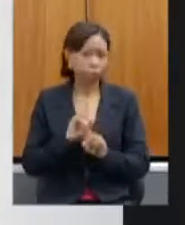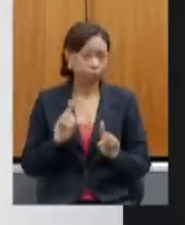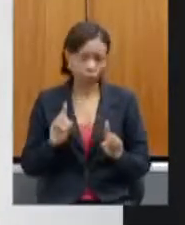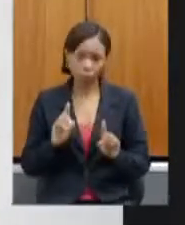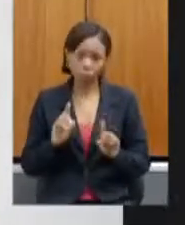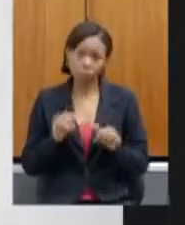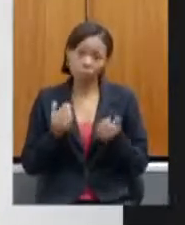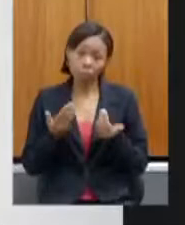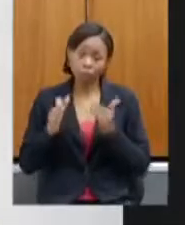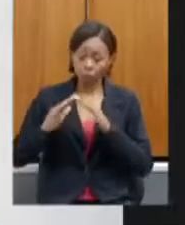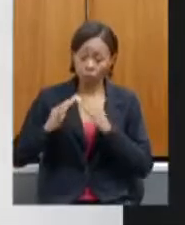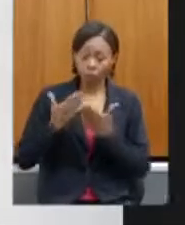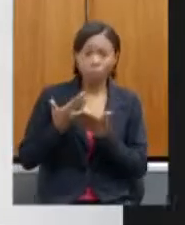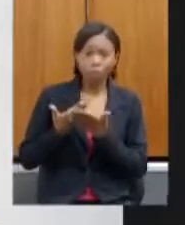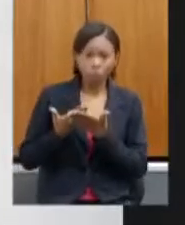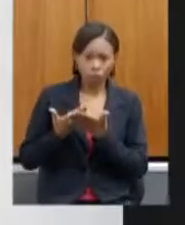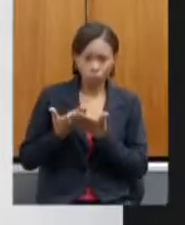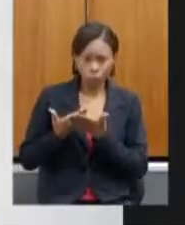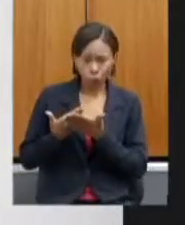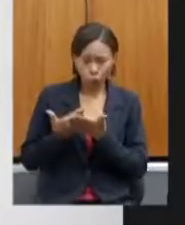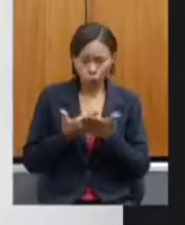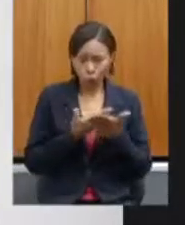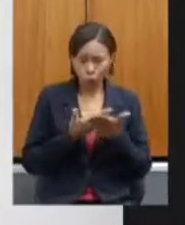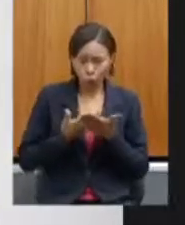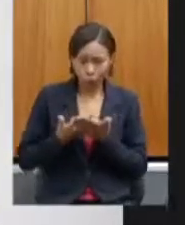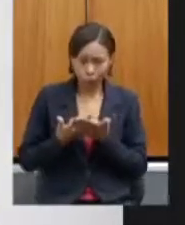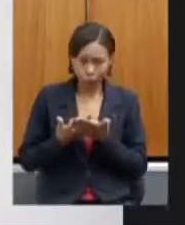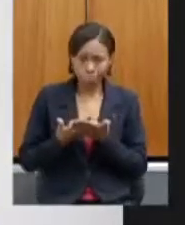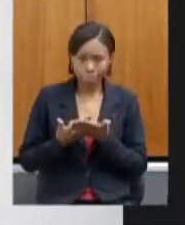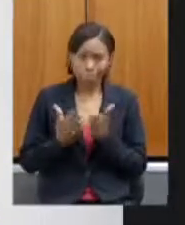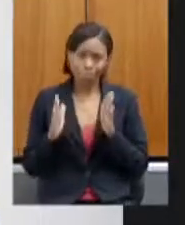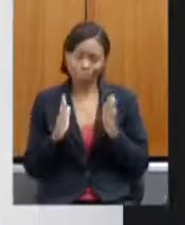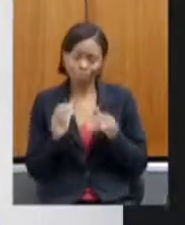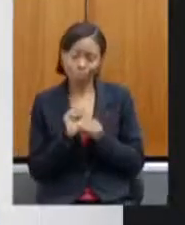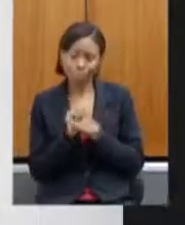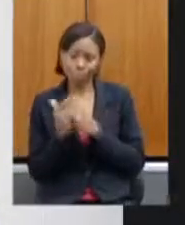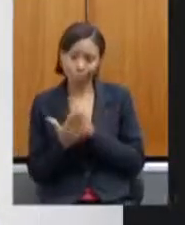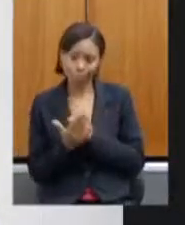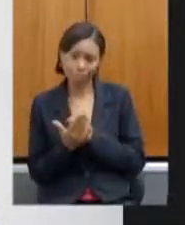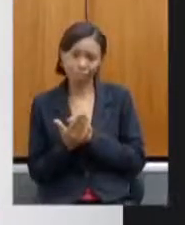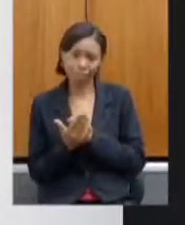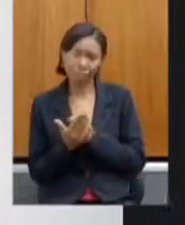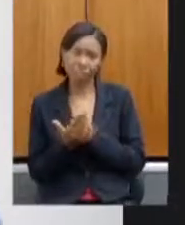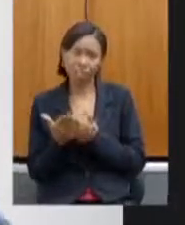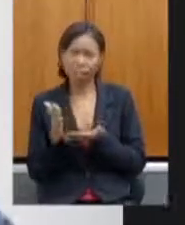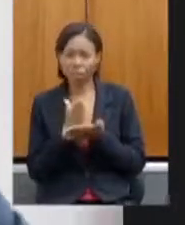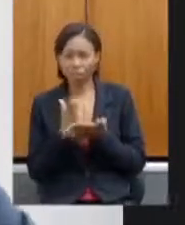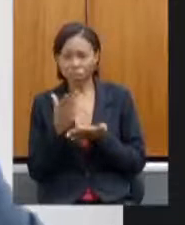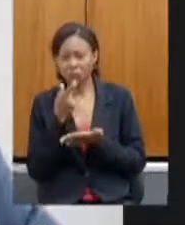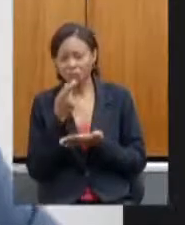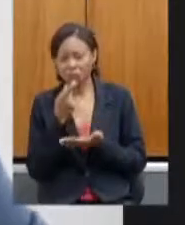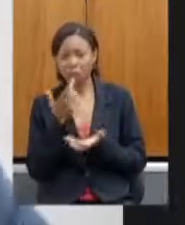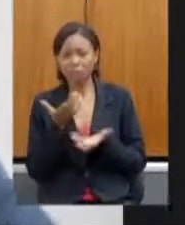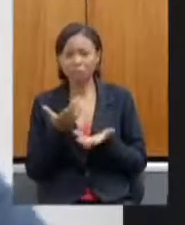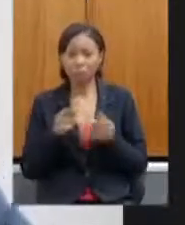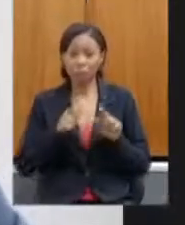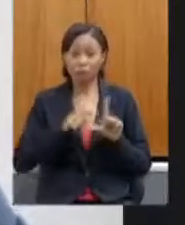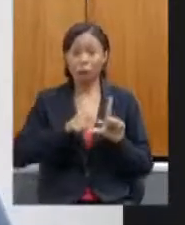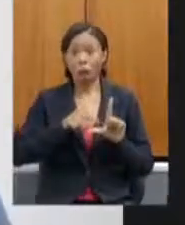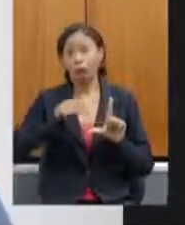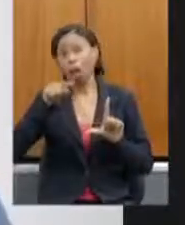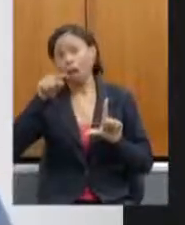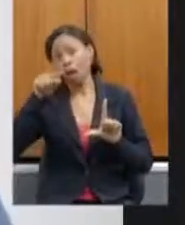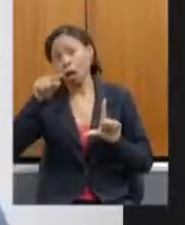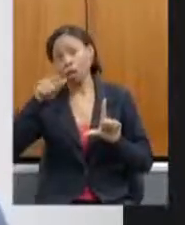desse quadro instável da pandemia, uns falam em segunda onda, outros falam em agravamento ainda na